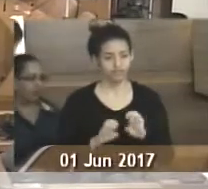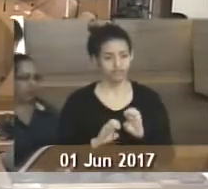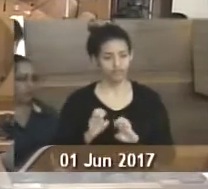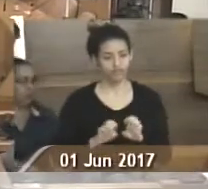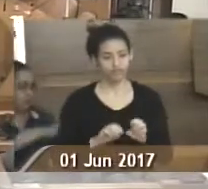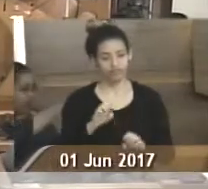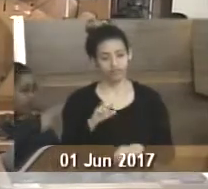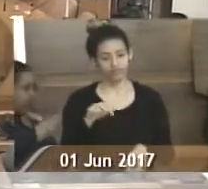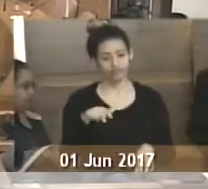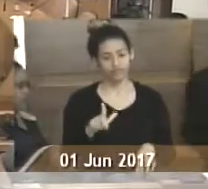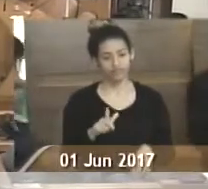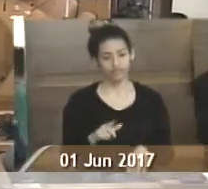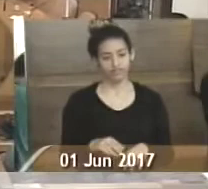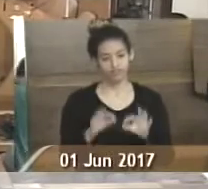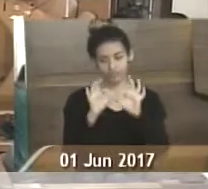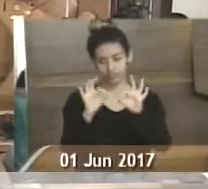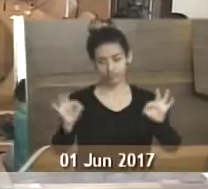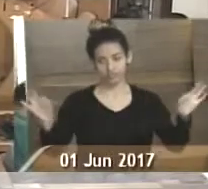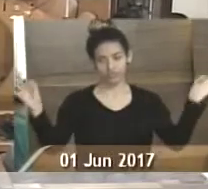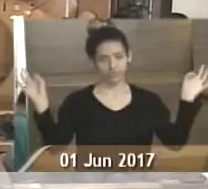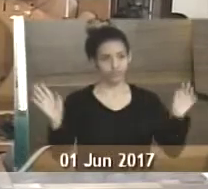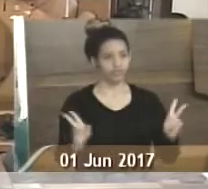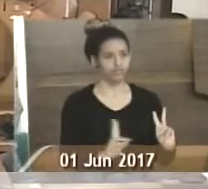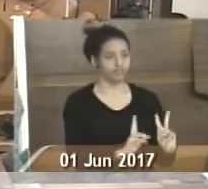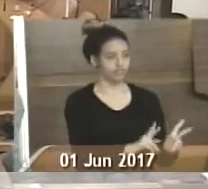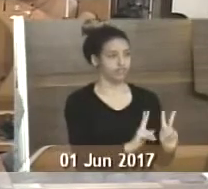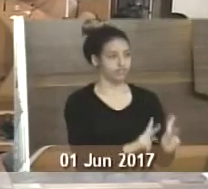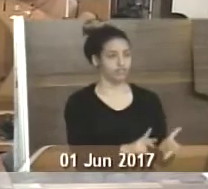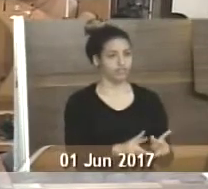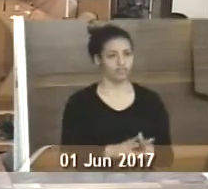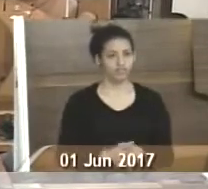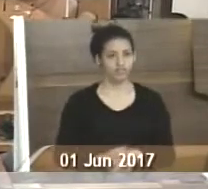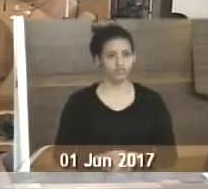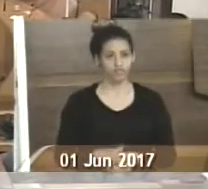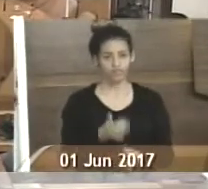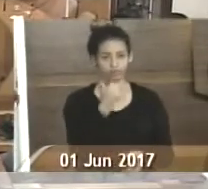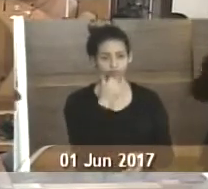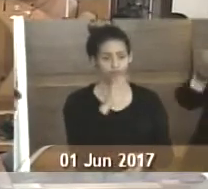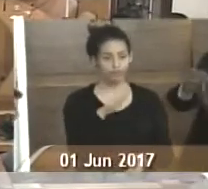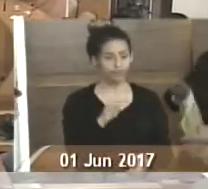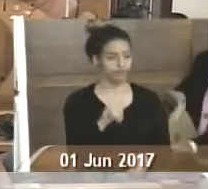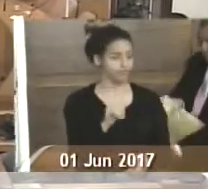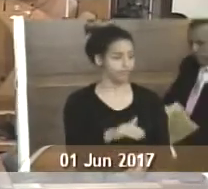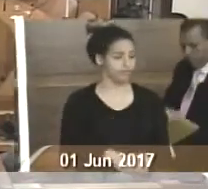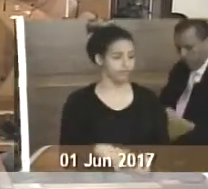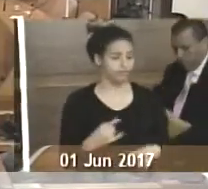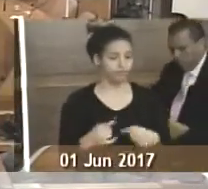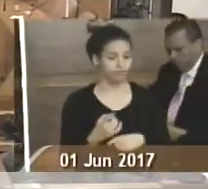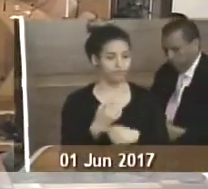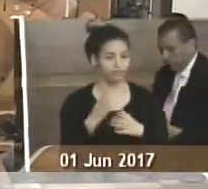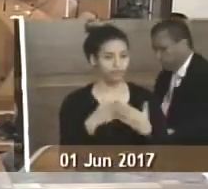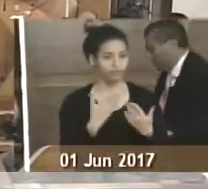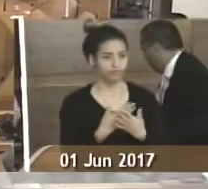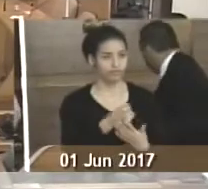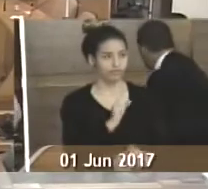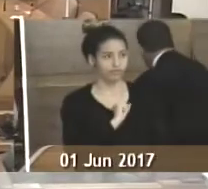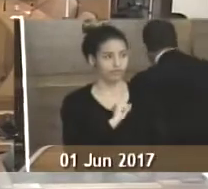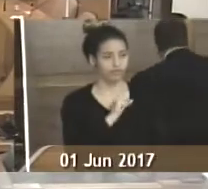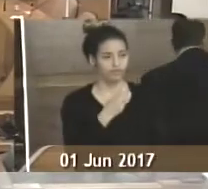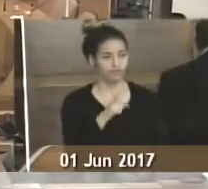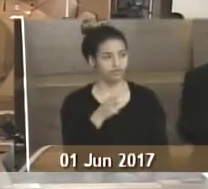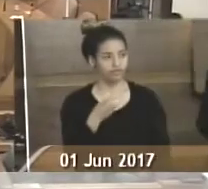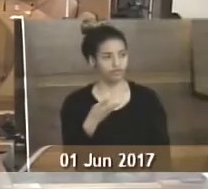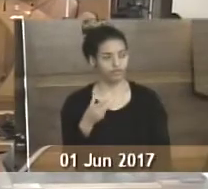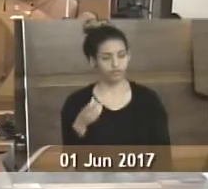a extensão da rede elétrica na Rua do Espírito Santo e Tinga, bairro Baracuí. Em discussão, único requerimento, número